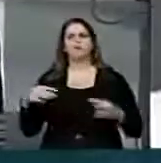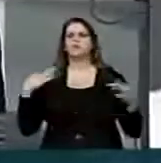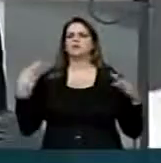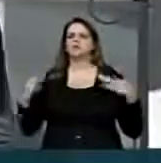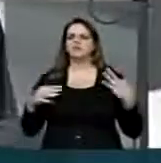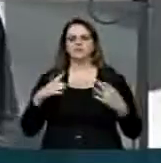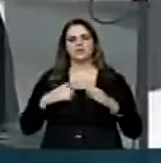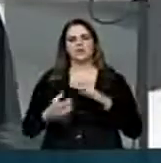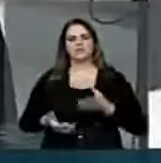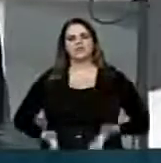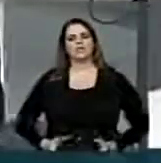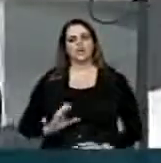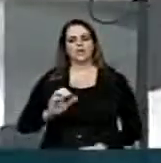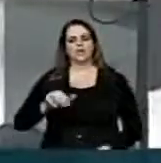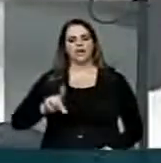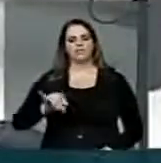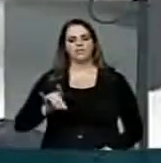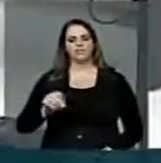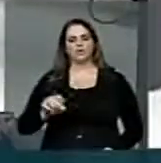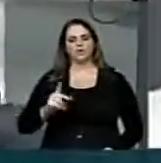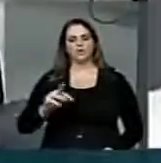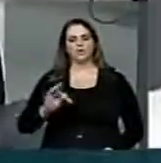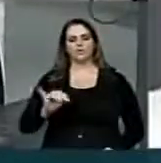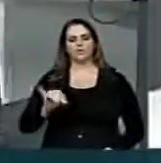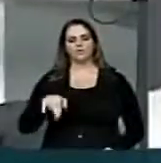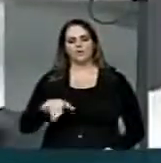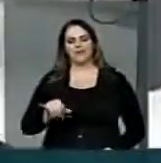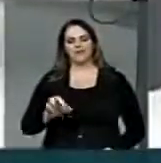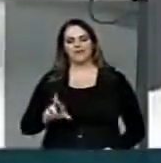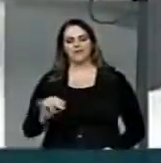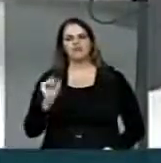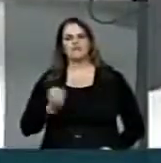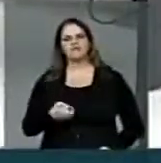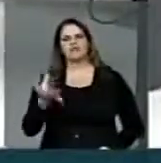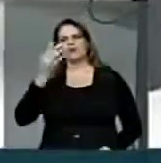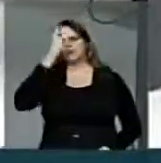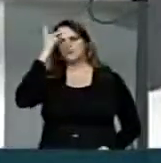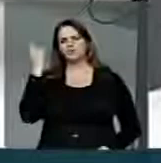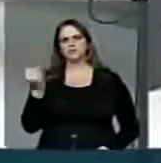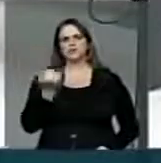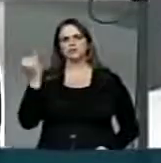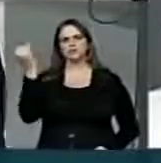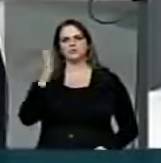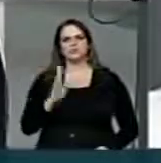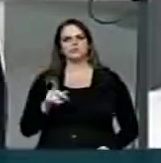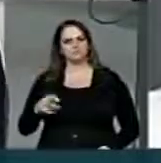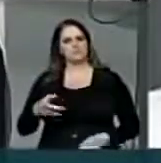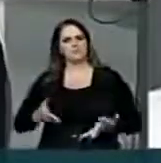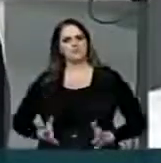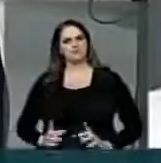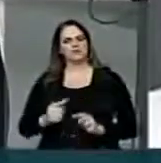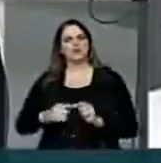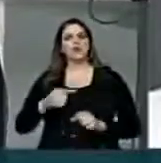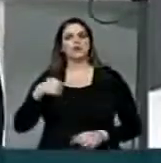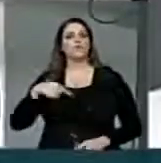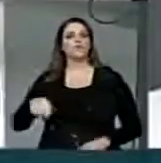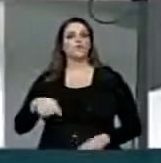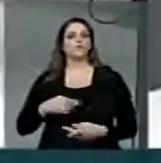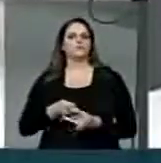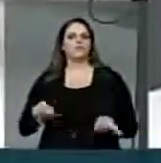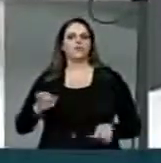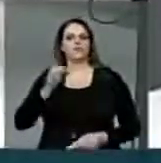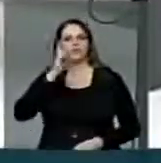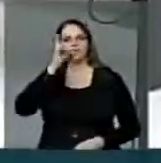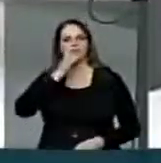Cândido Pordinário, onde nasceu várias outras personalidades do nosso país. Estive lá no domingo, participei de uma festa cívica muito